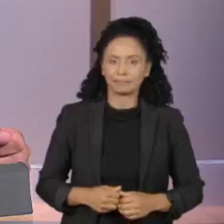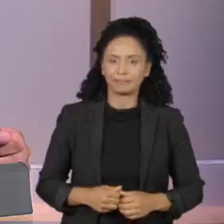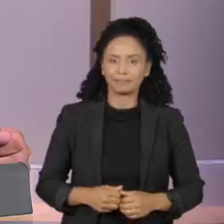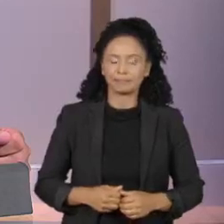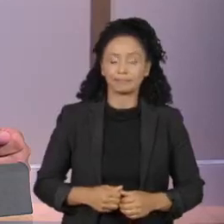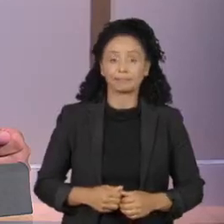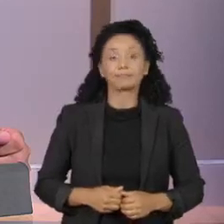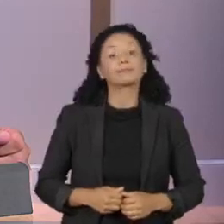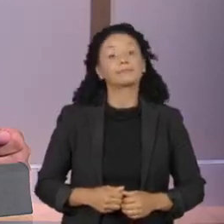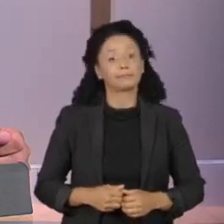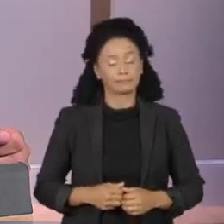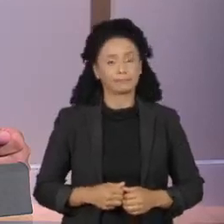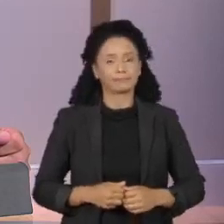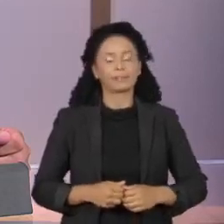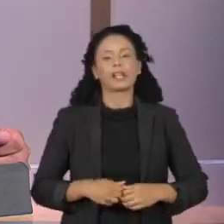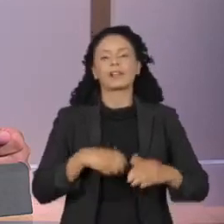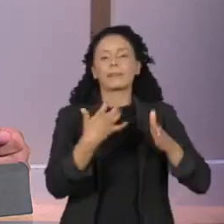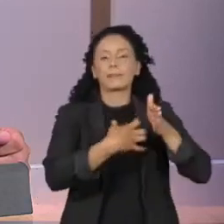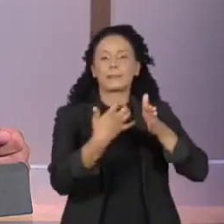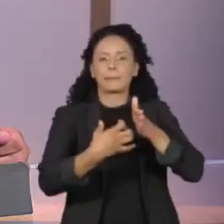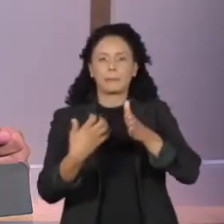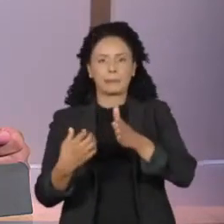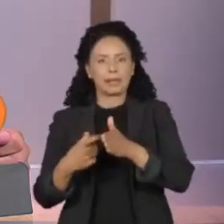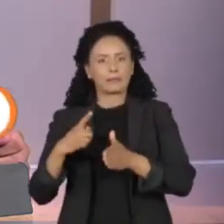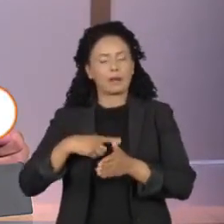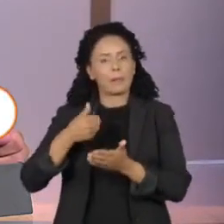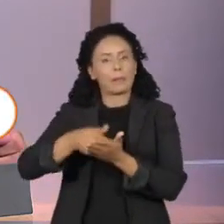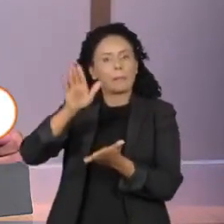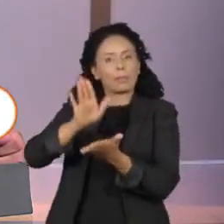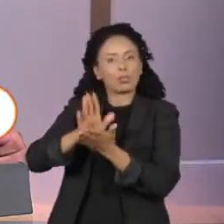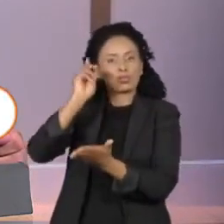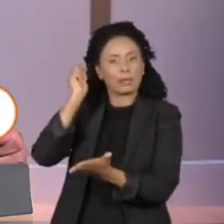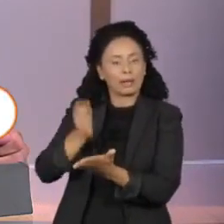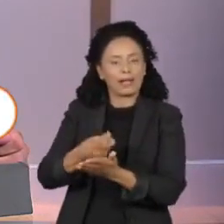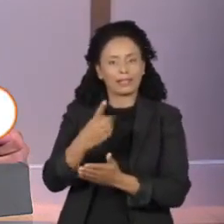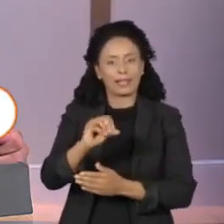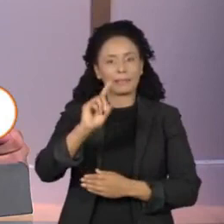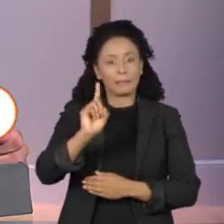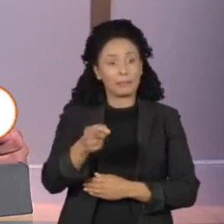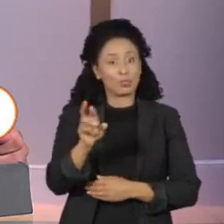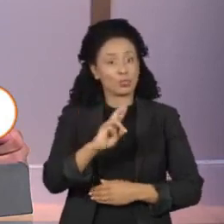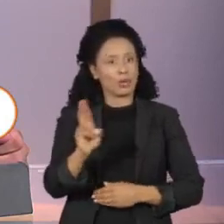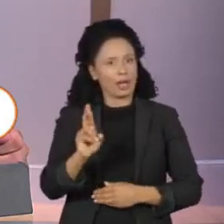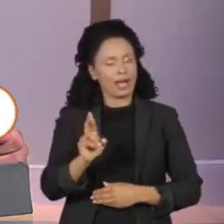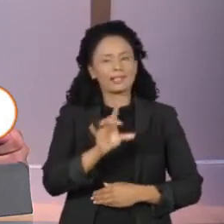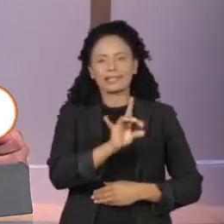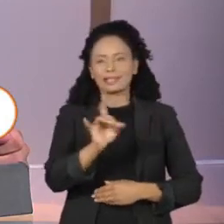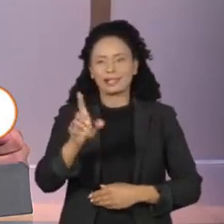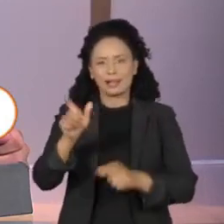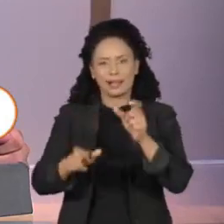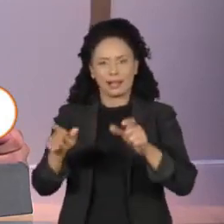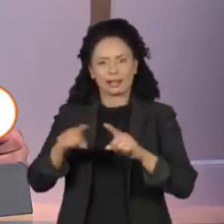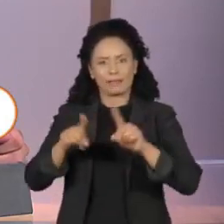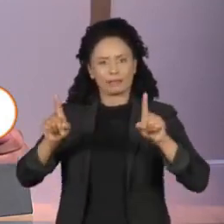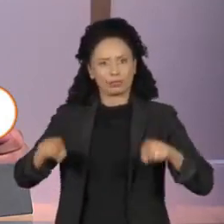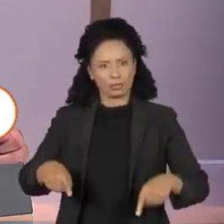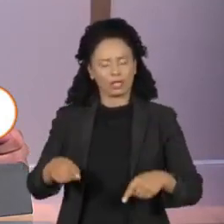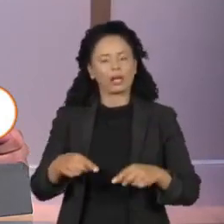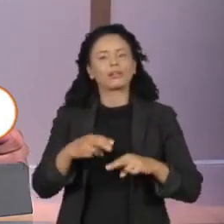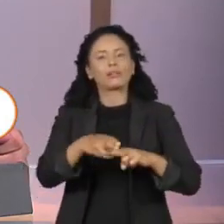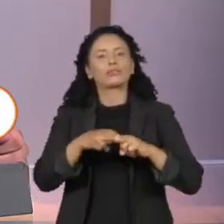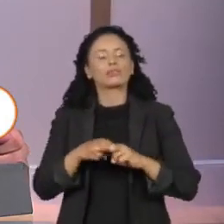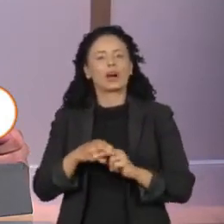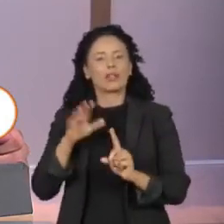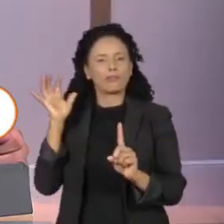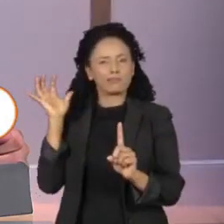Empresas do comércio podem pagar multa de até 10 mil reais por funcionário que sofrer assédio eleitoral. Quem explica pra gente